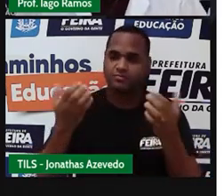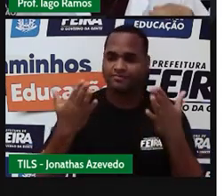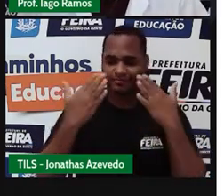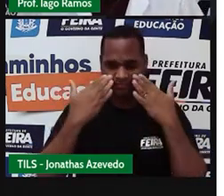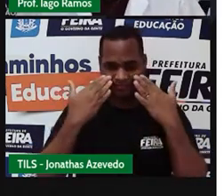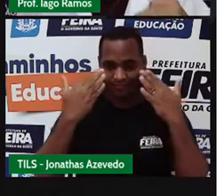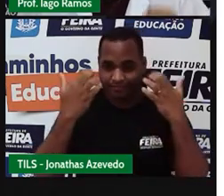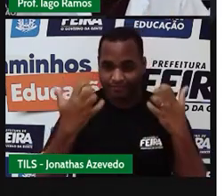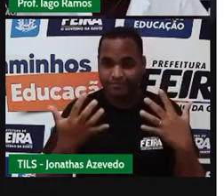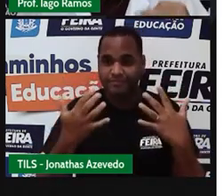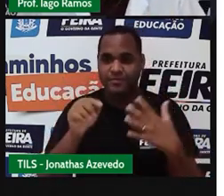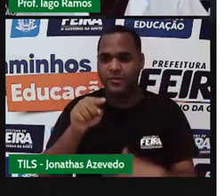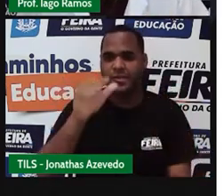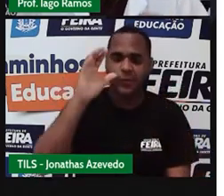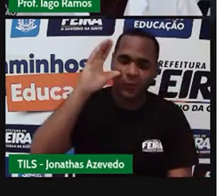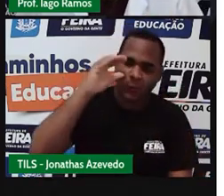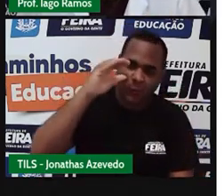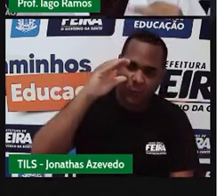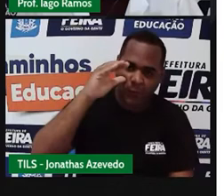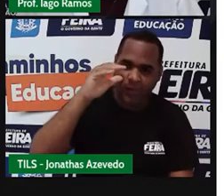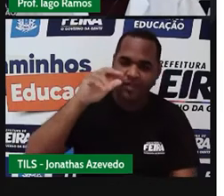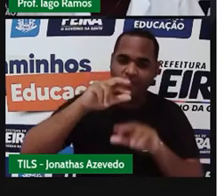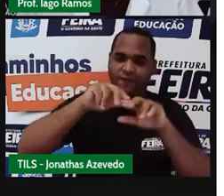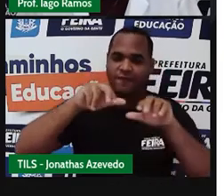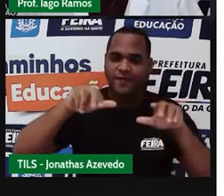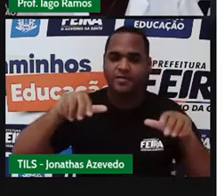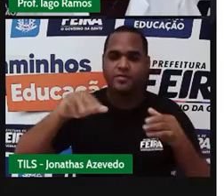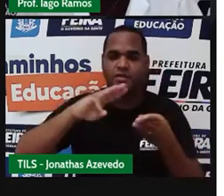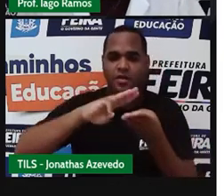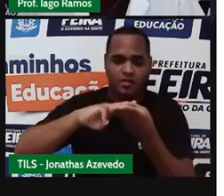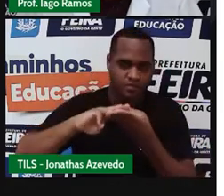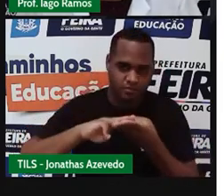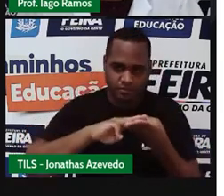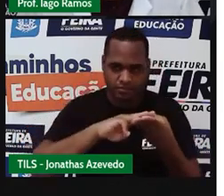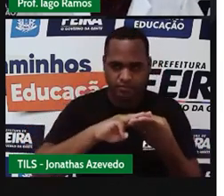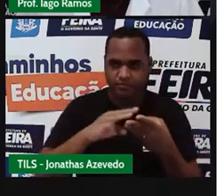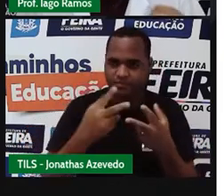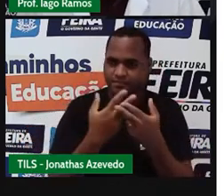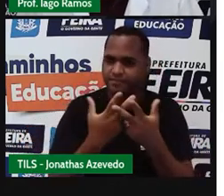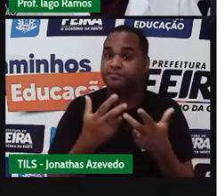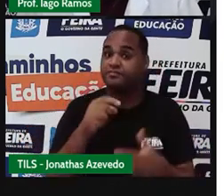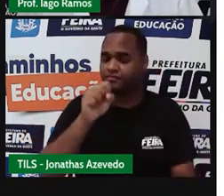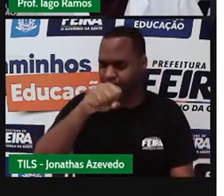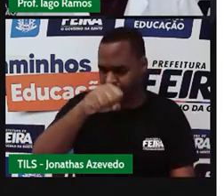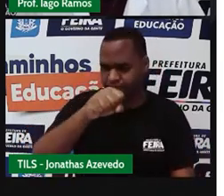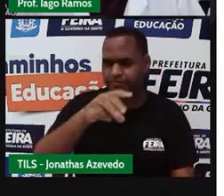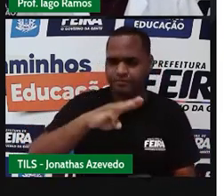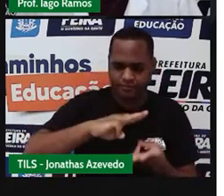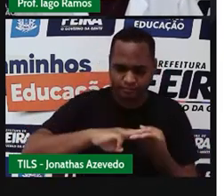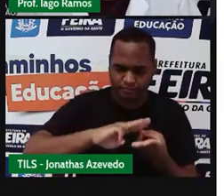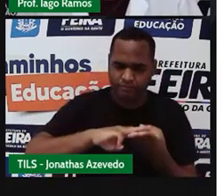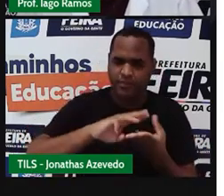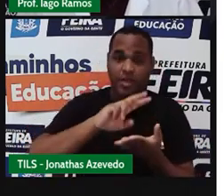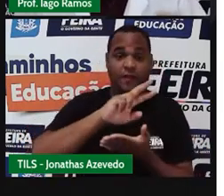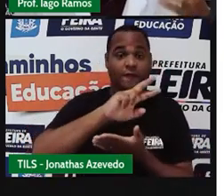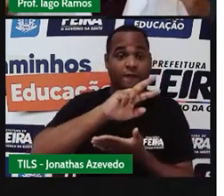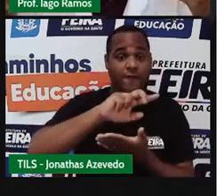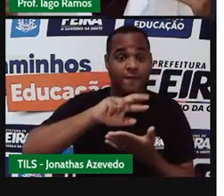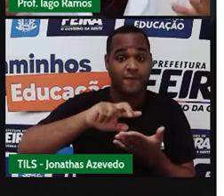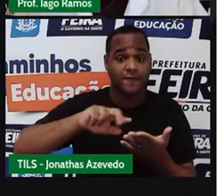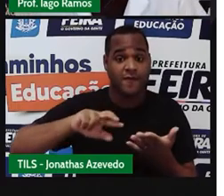você. Curiosidades matemáticas, é isso mesmo. A matemática, ela é cheia,